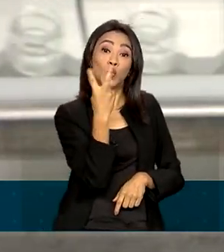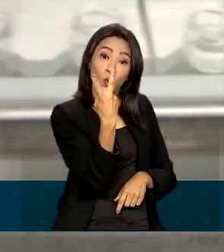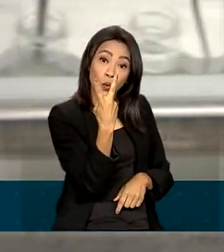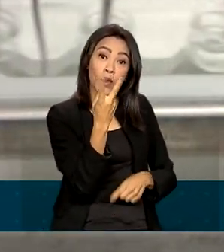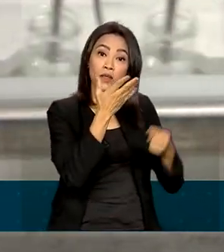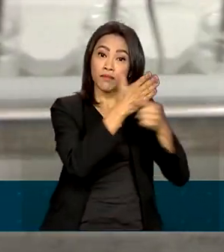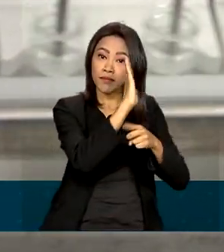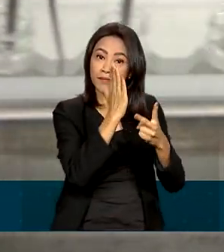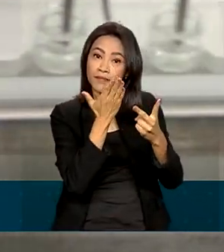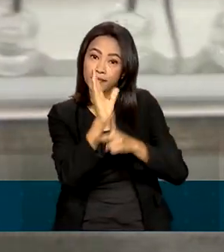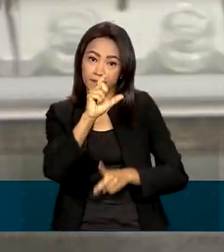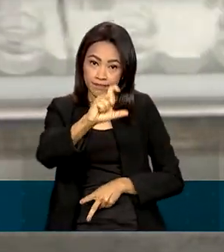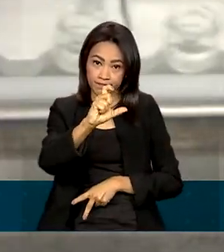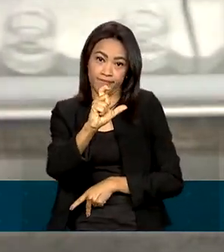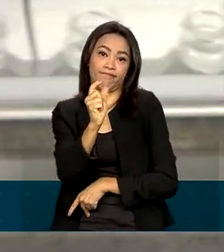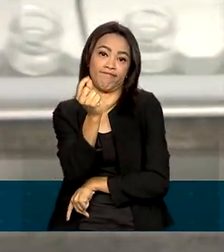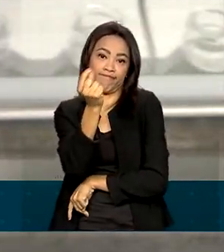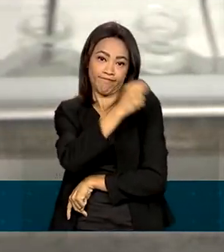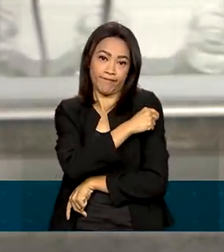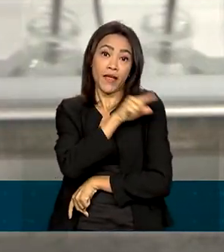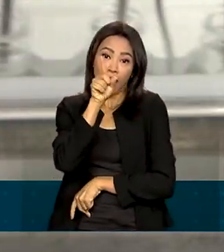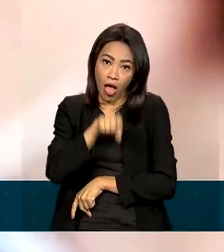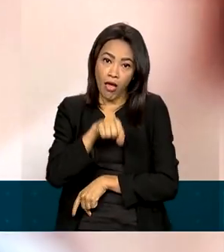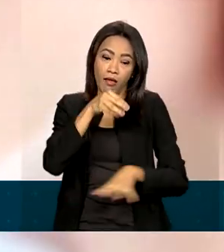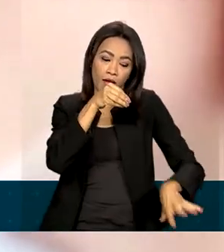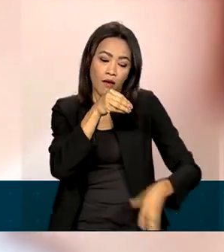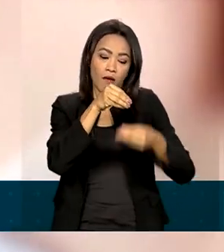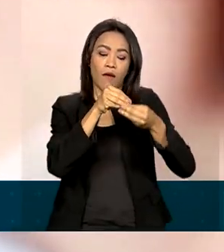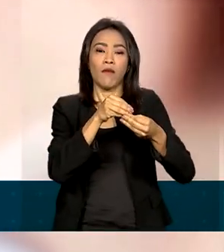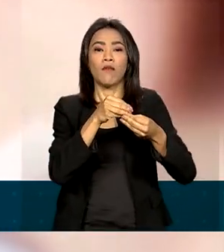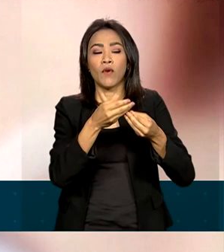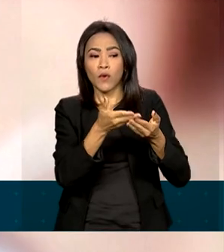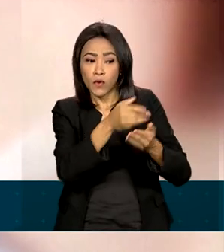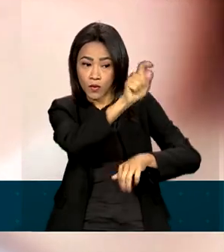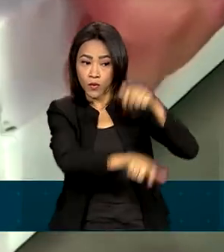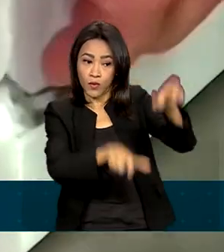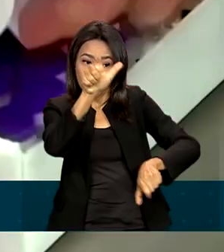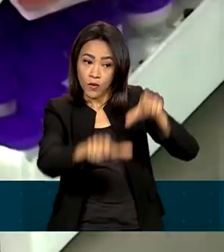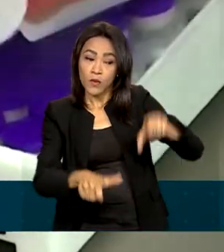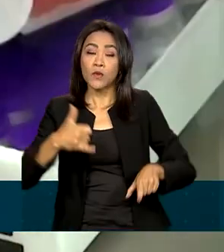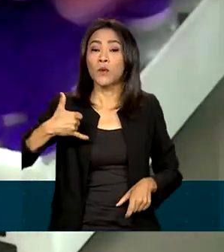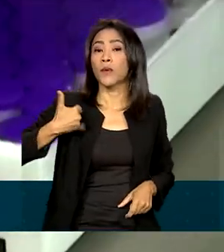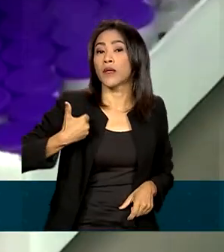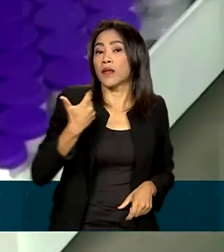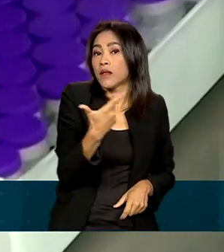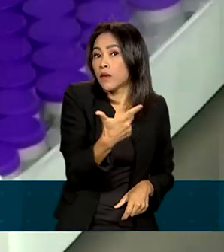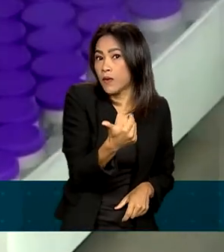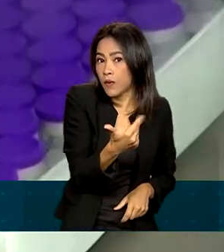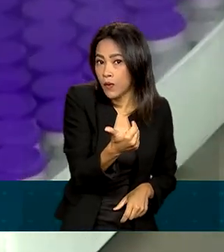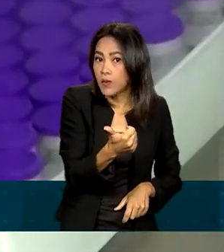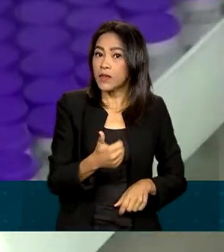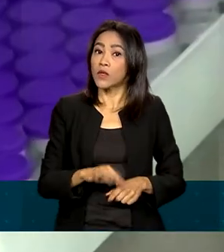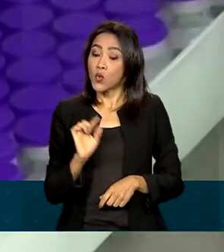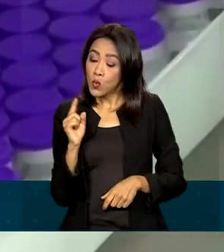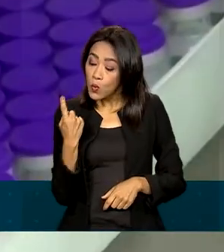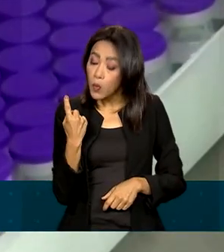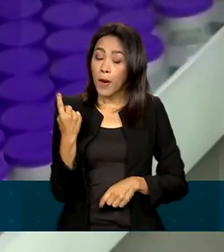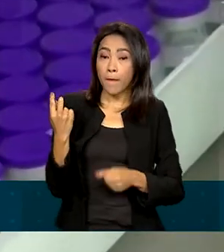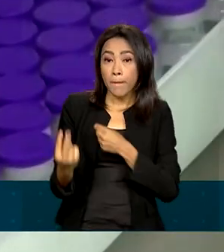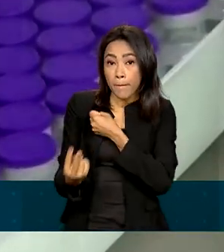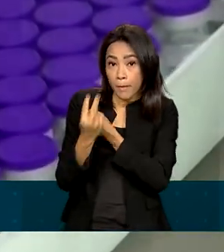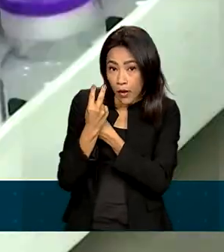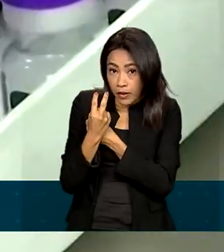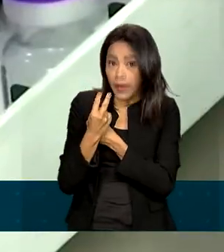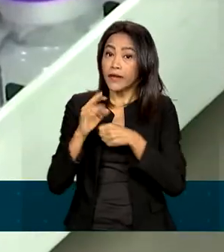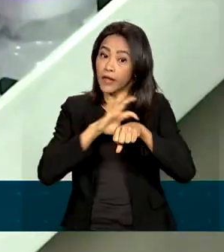pra uso emergencial como dose de reforço na população a partir de 12 anos. Uma delas protege contra a variante